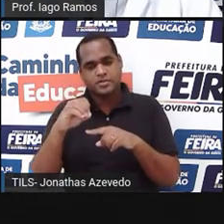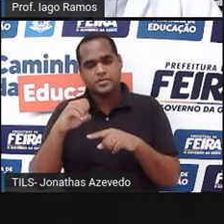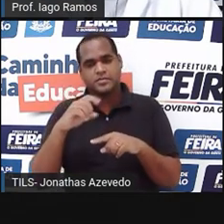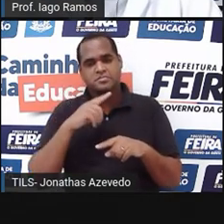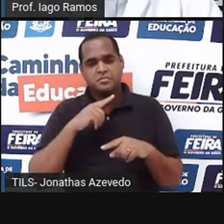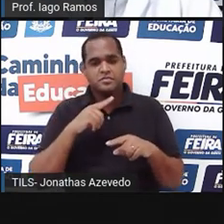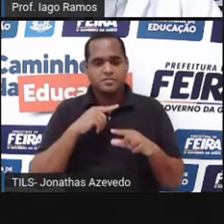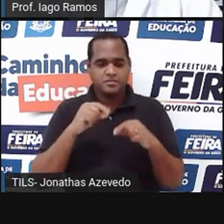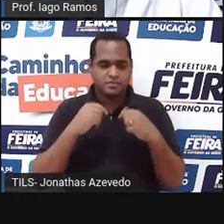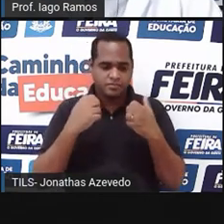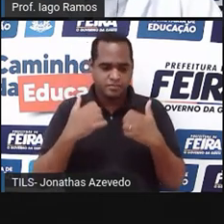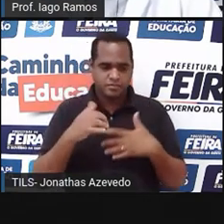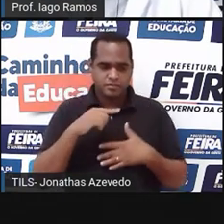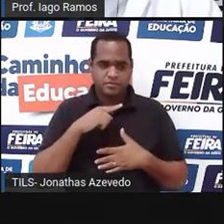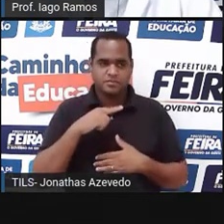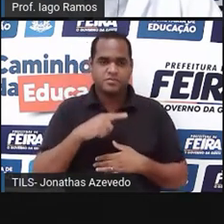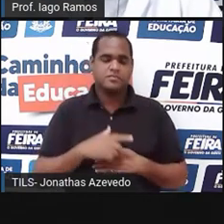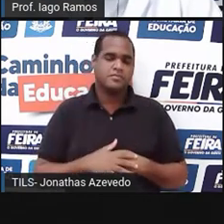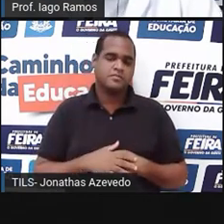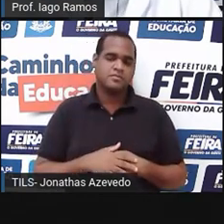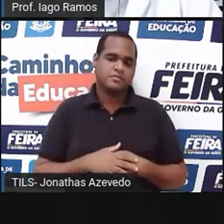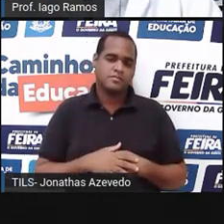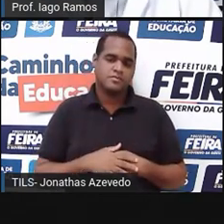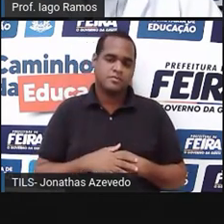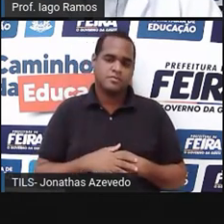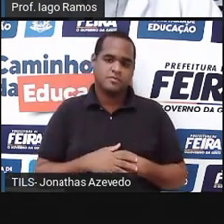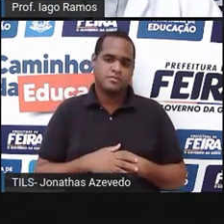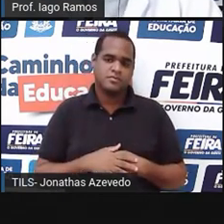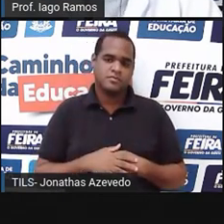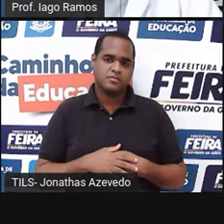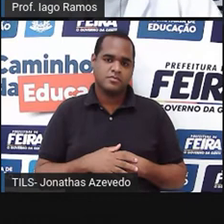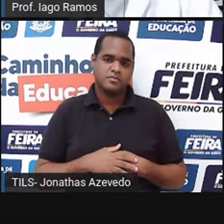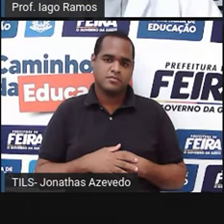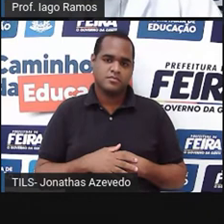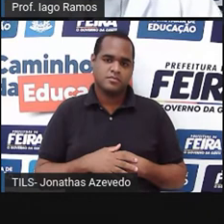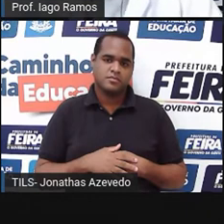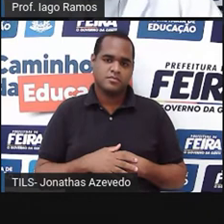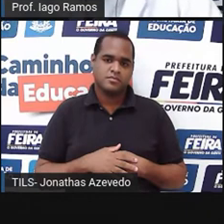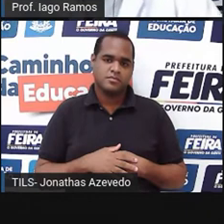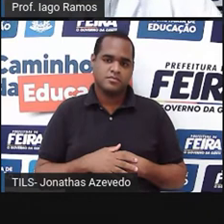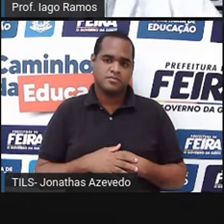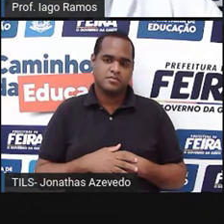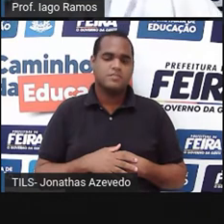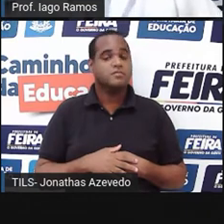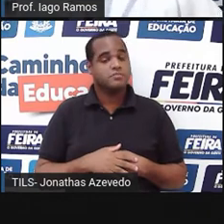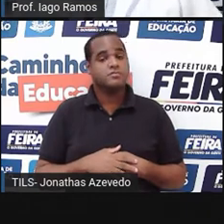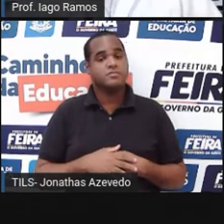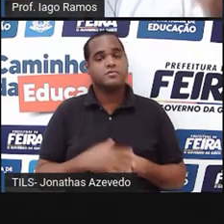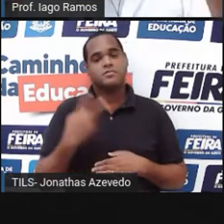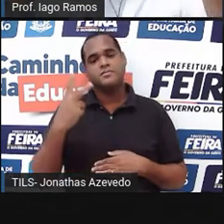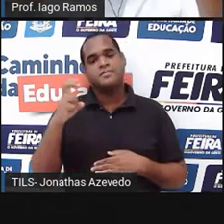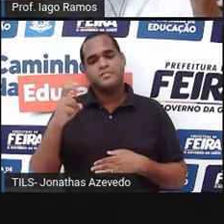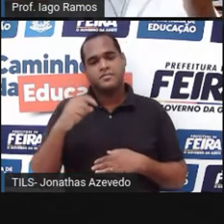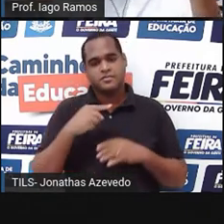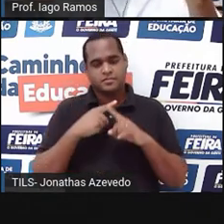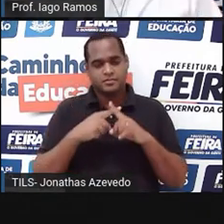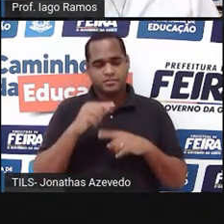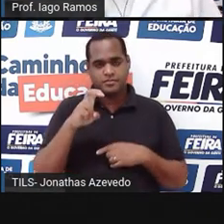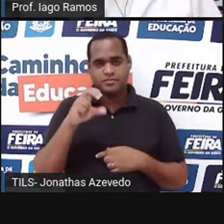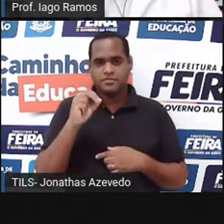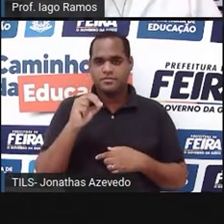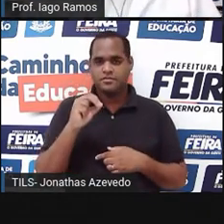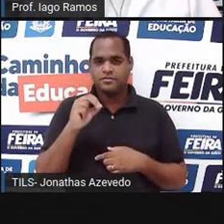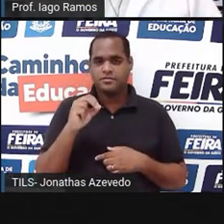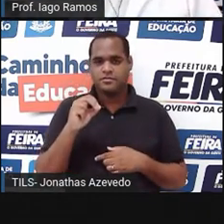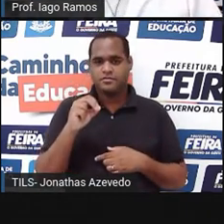que a idade aumentou, aumentou o número do calçado. Como? Vezes 2. 25 vezes 2, 50. Tá aumentando do mesmo jeito? Da